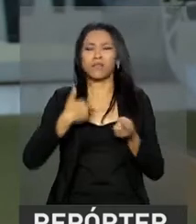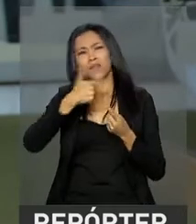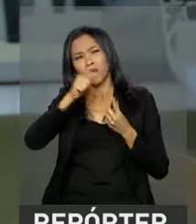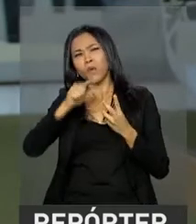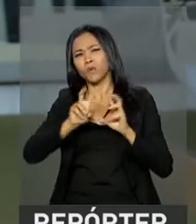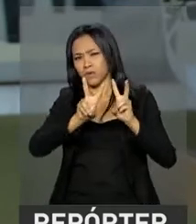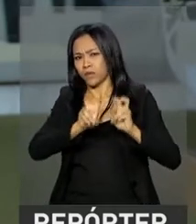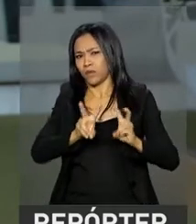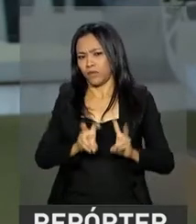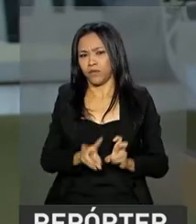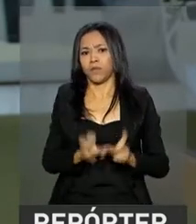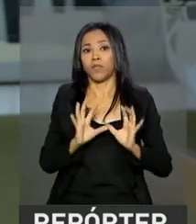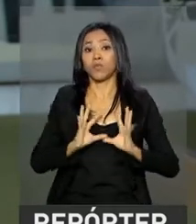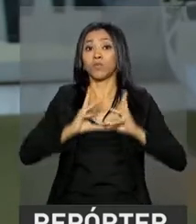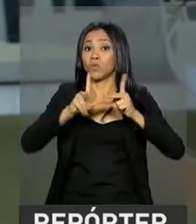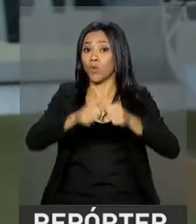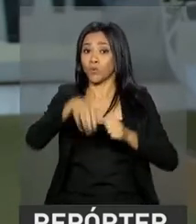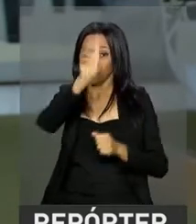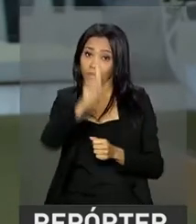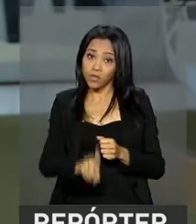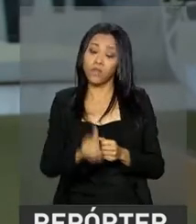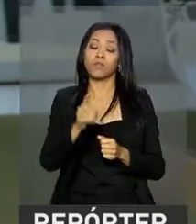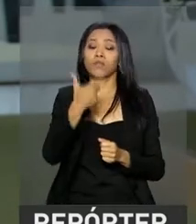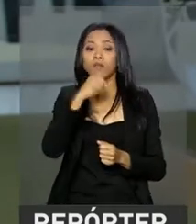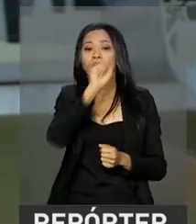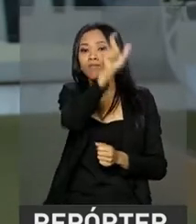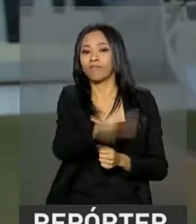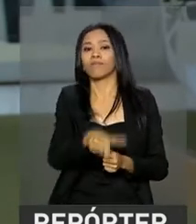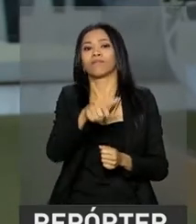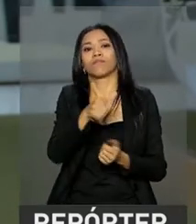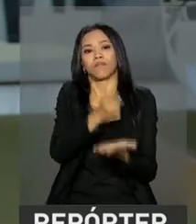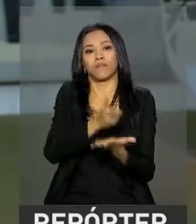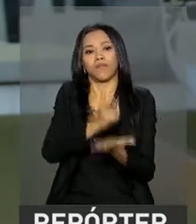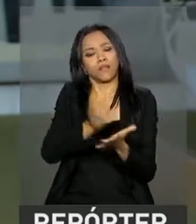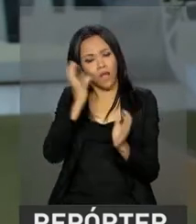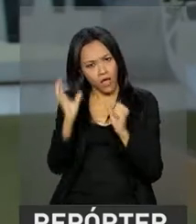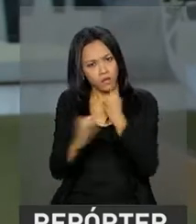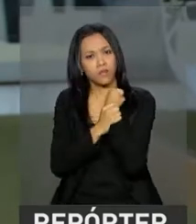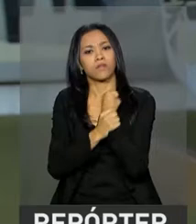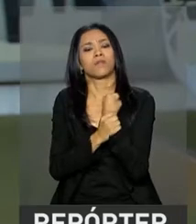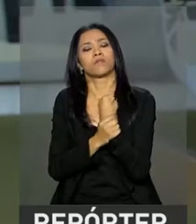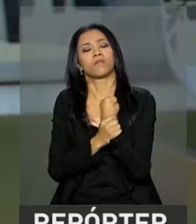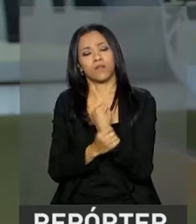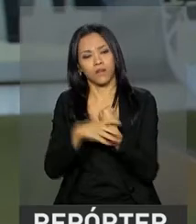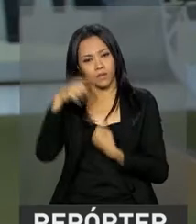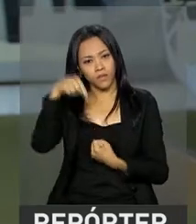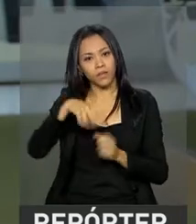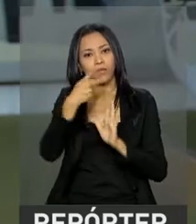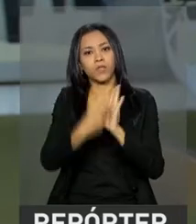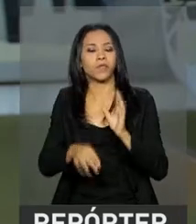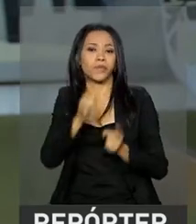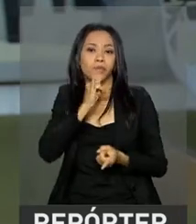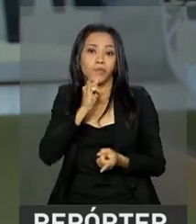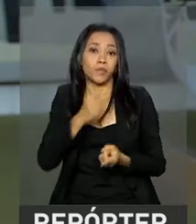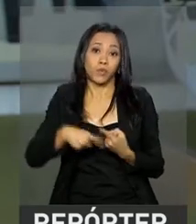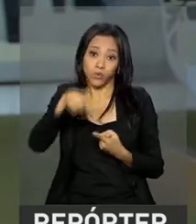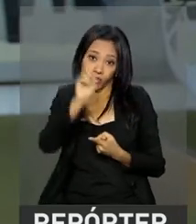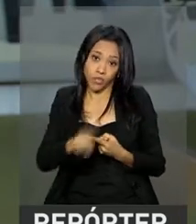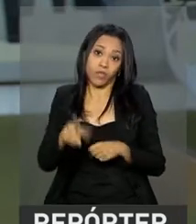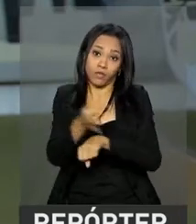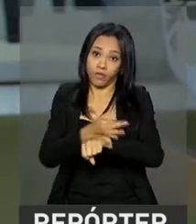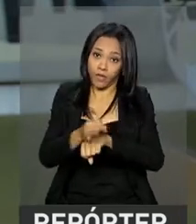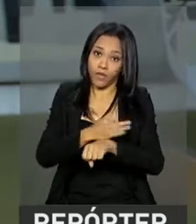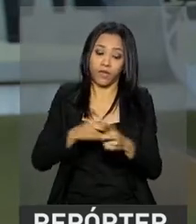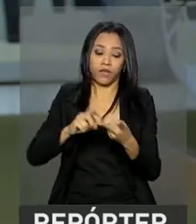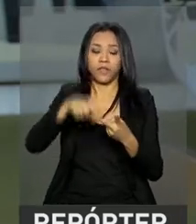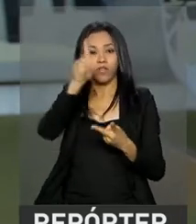questões. Agora, todos os direitos dos trabalhadores, eles estão assegurados por esse projeto, como o direito às férias,